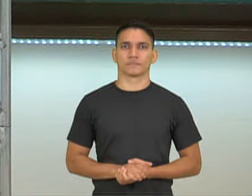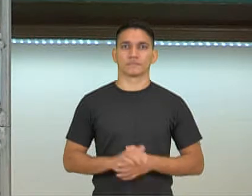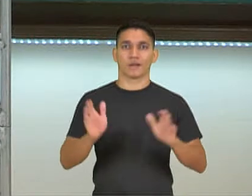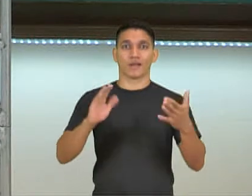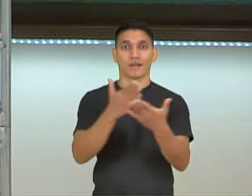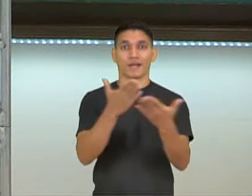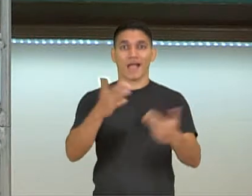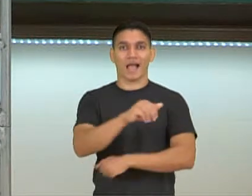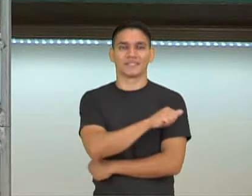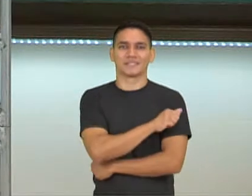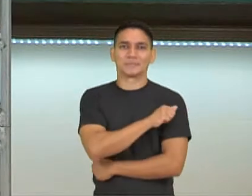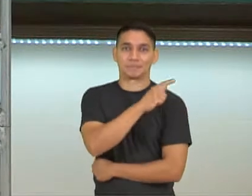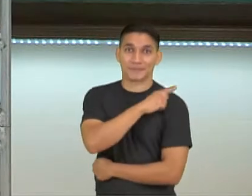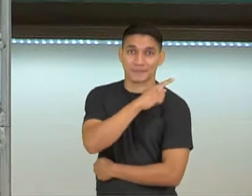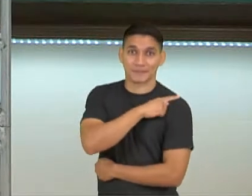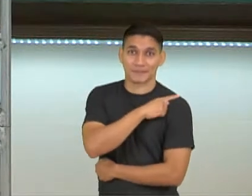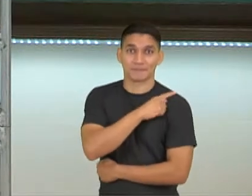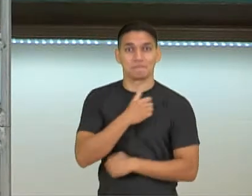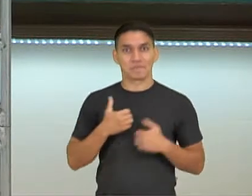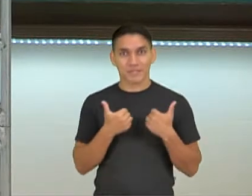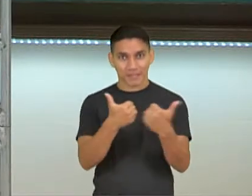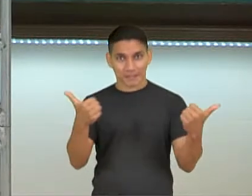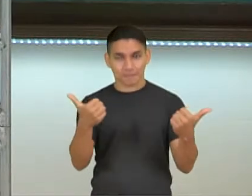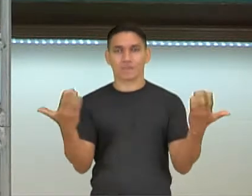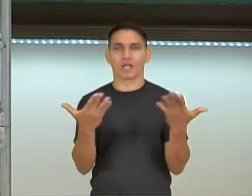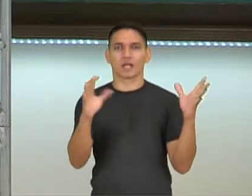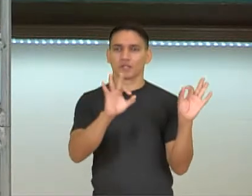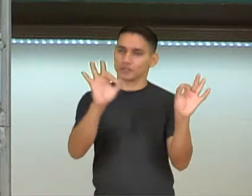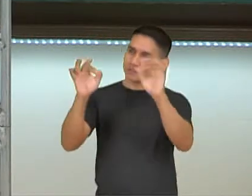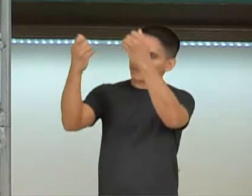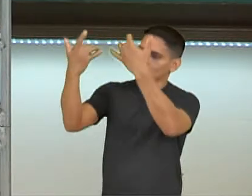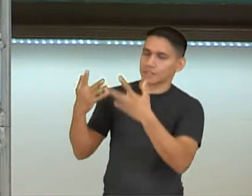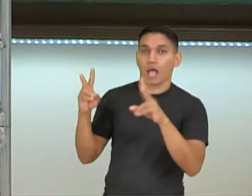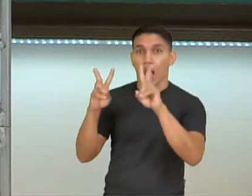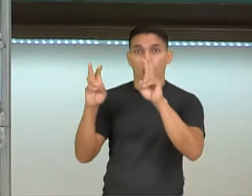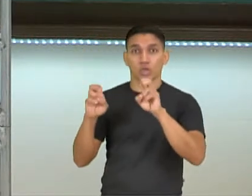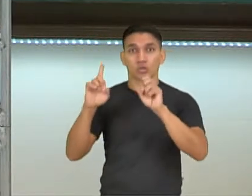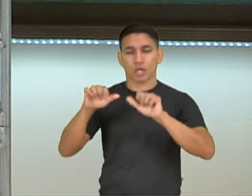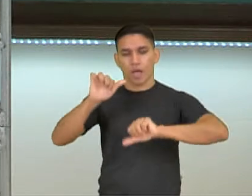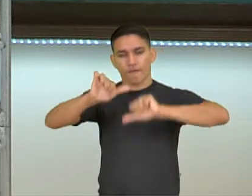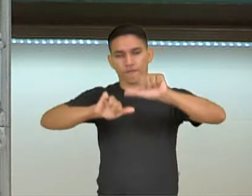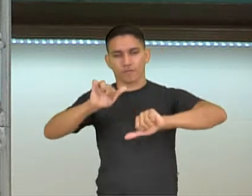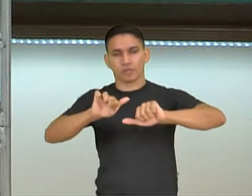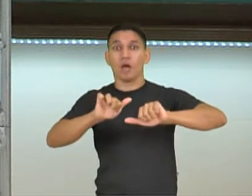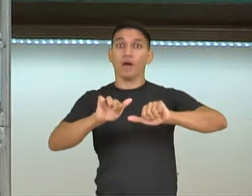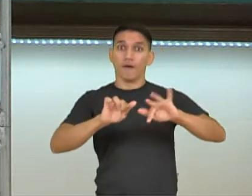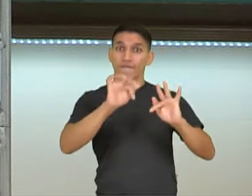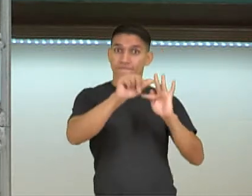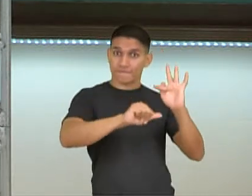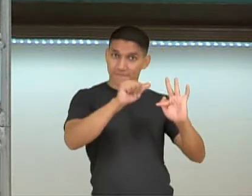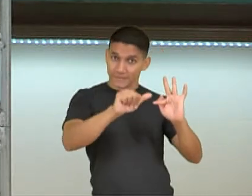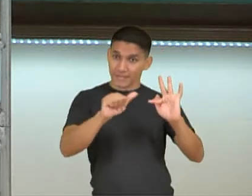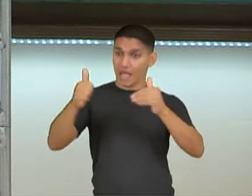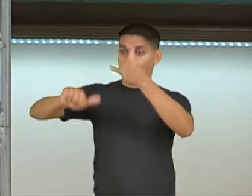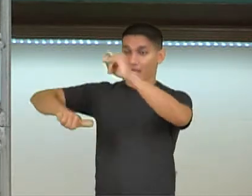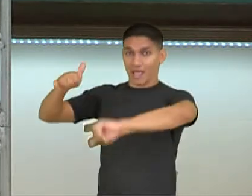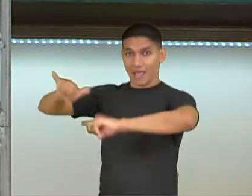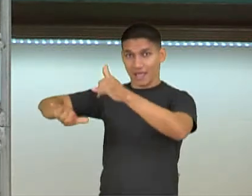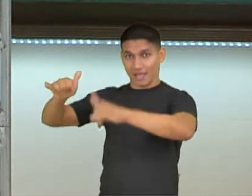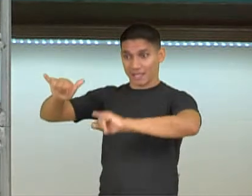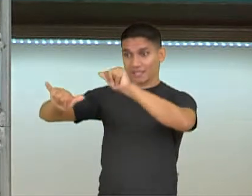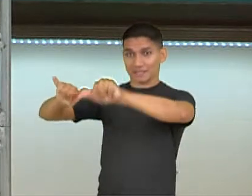Olá estudantes da primeira série, tudo bem? Neste vídeo falaremos sobre fenômenos físicos e químicos. Vamos lá?